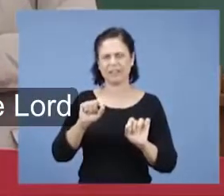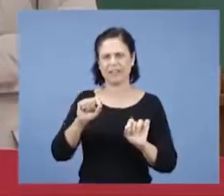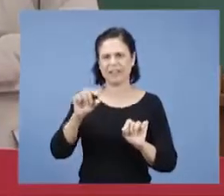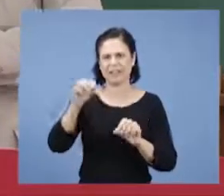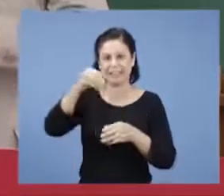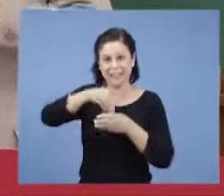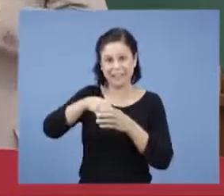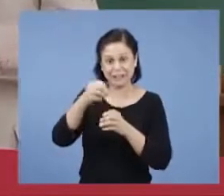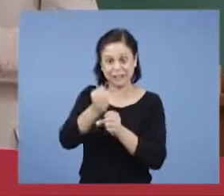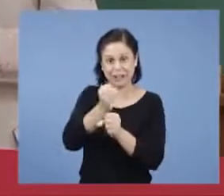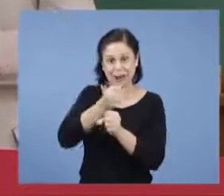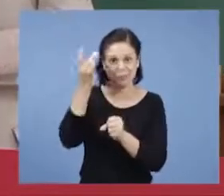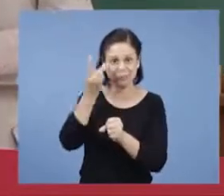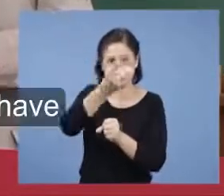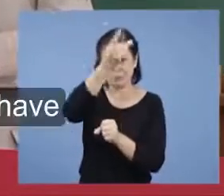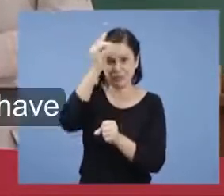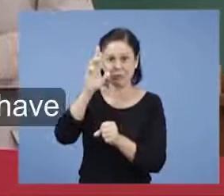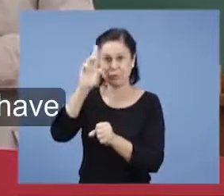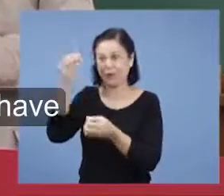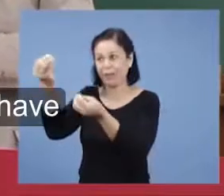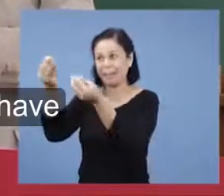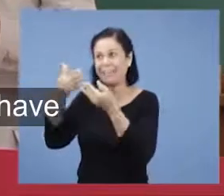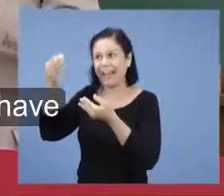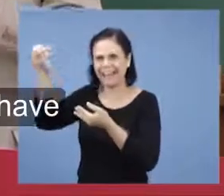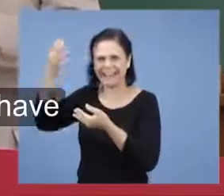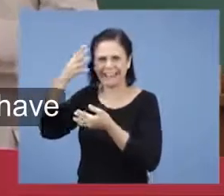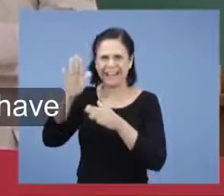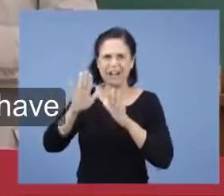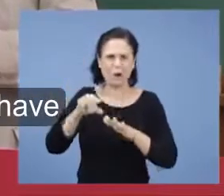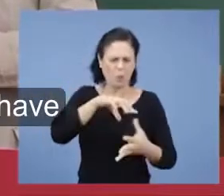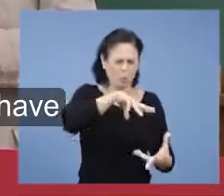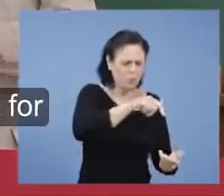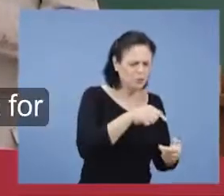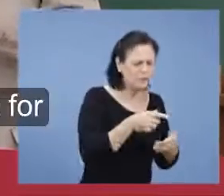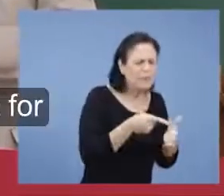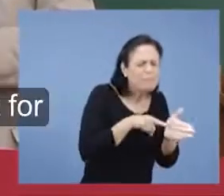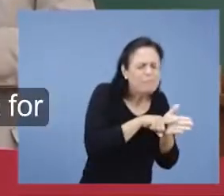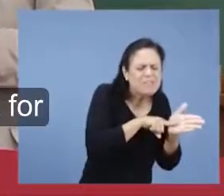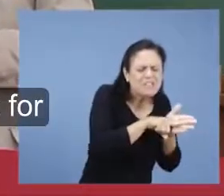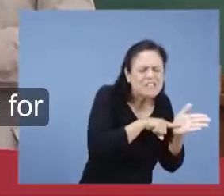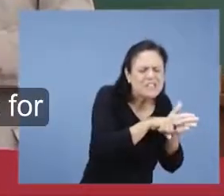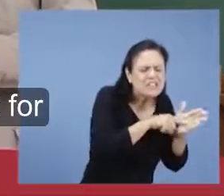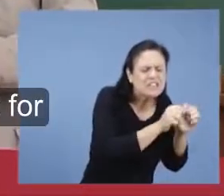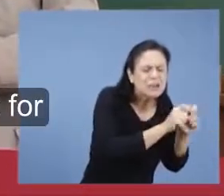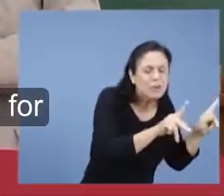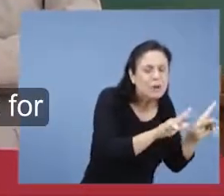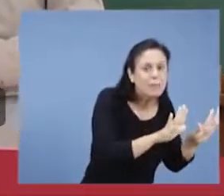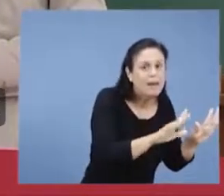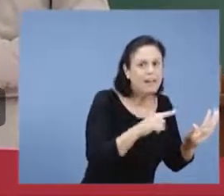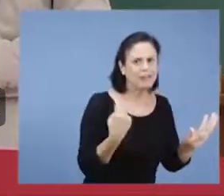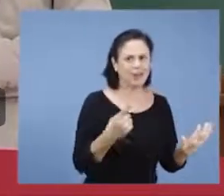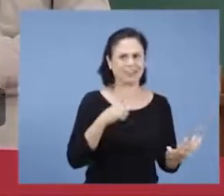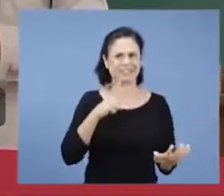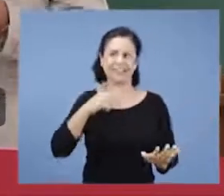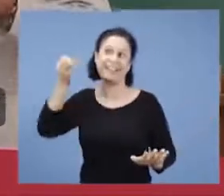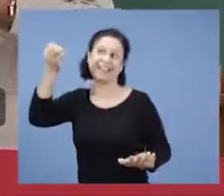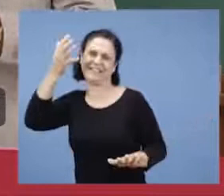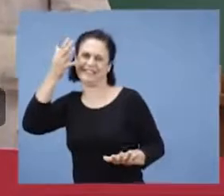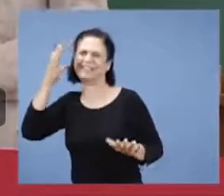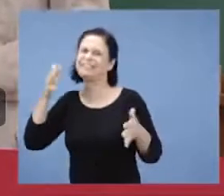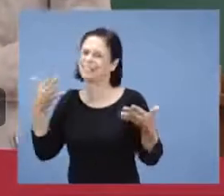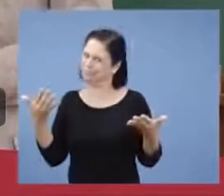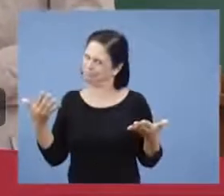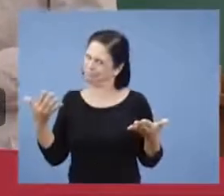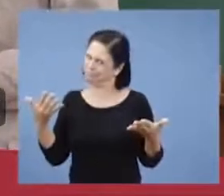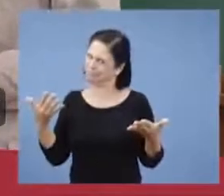revelações. O mundo está especulando a respeito de Apocalipse, mas nós temos a bênção e temos a revelação do Senhor que é importante para nós. E